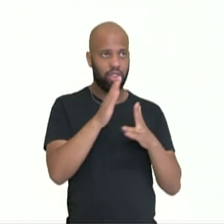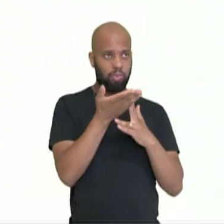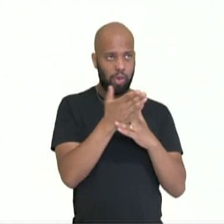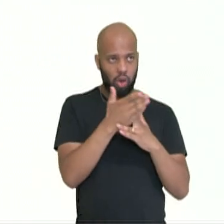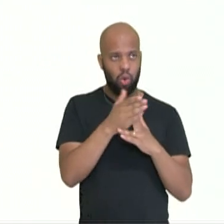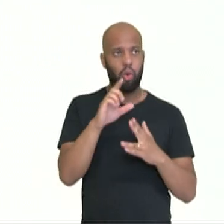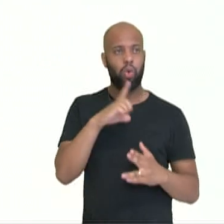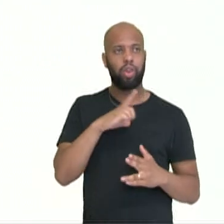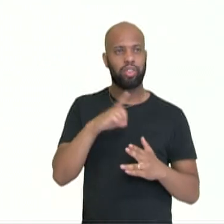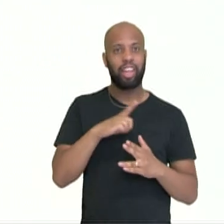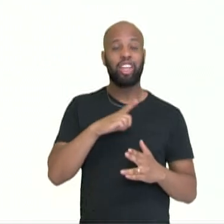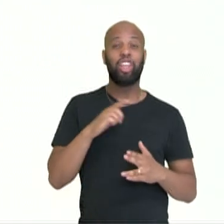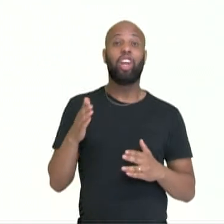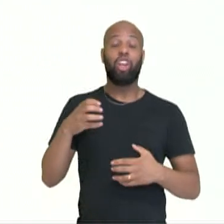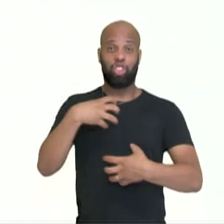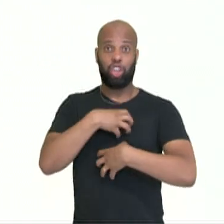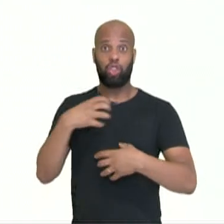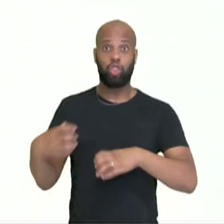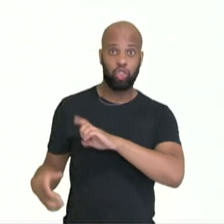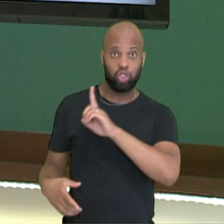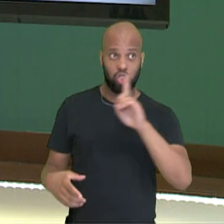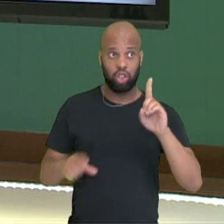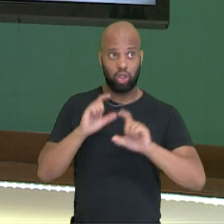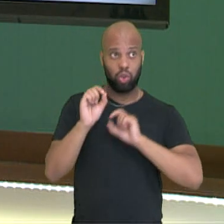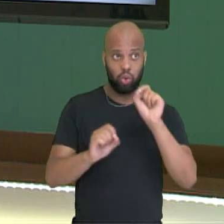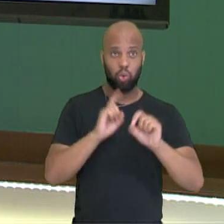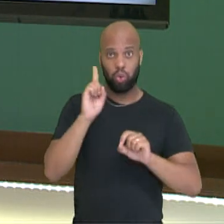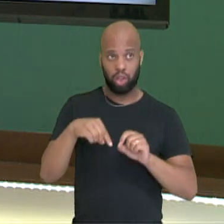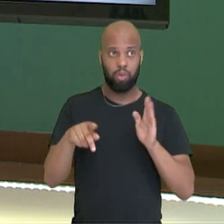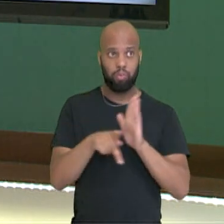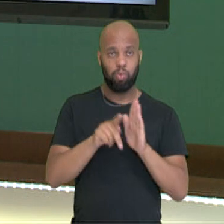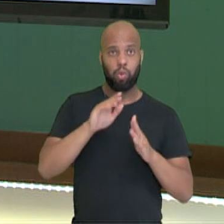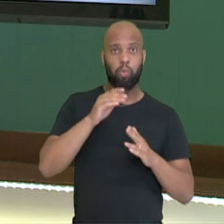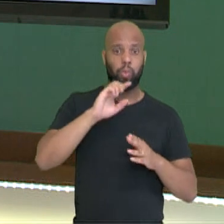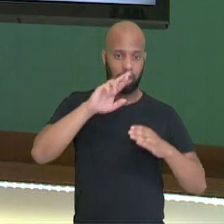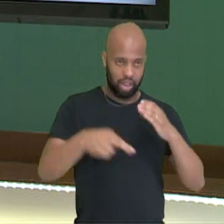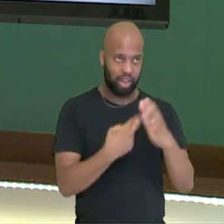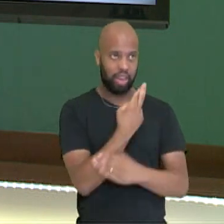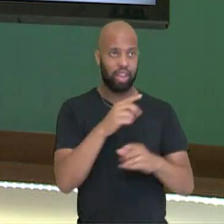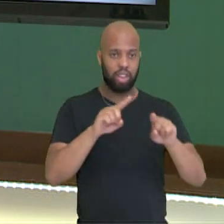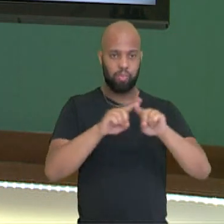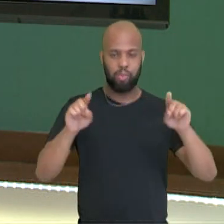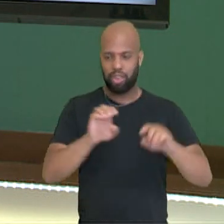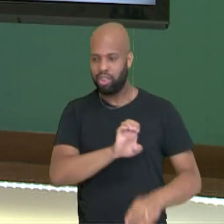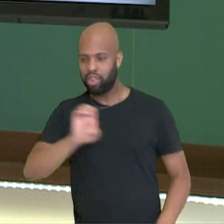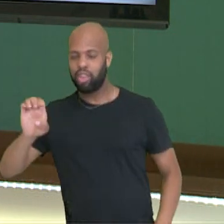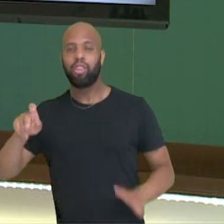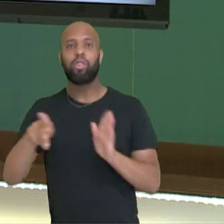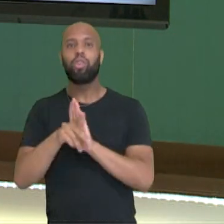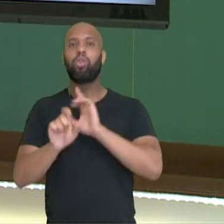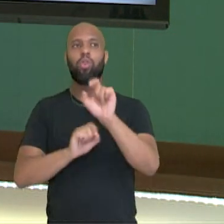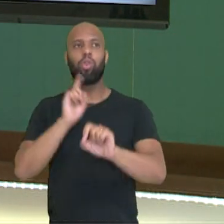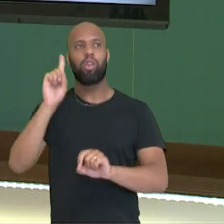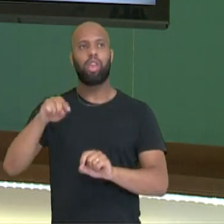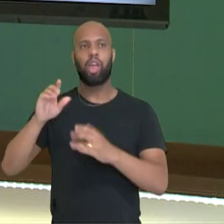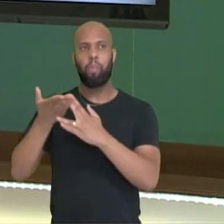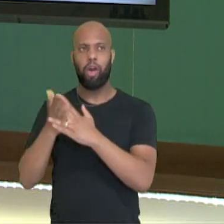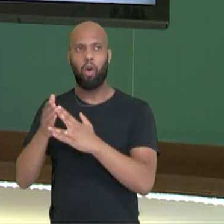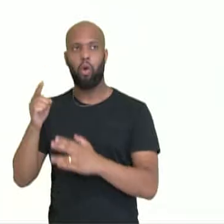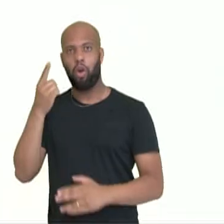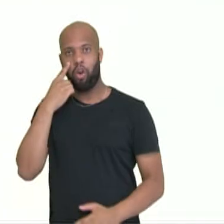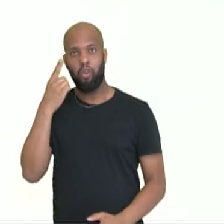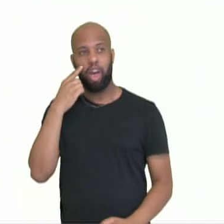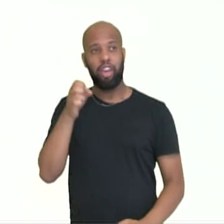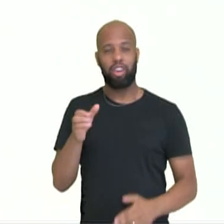lado esquerdo, e no lado direito, Rafaello Sanzio, que é um artista renascentista. A diferença é absurda. No Rafaello, você tem a ambientação lá atrás,